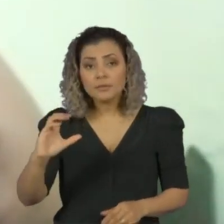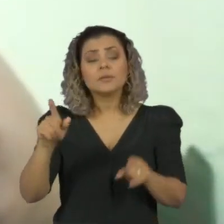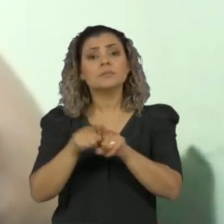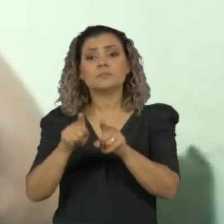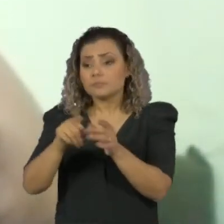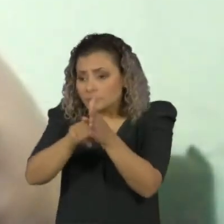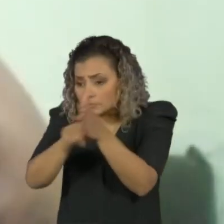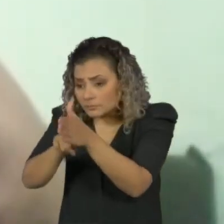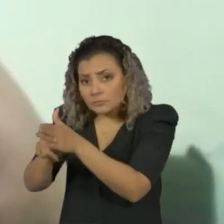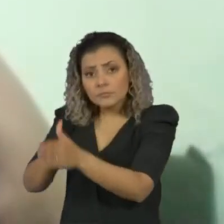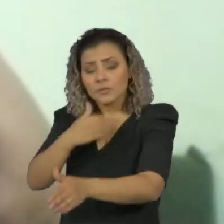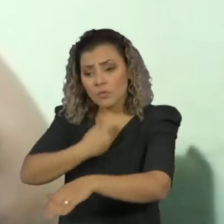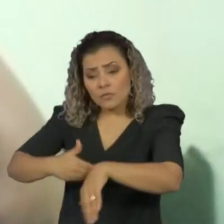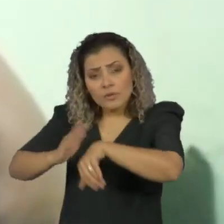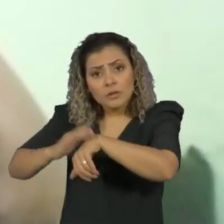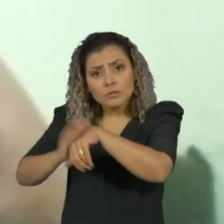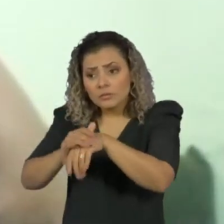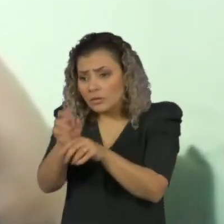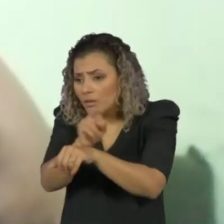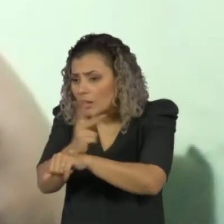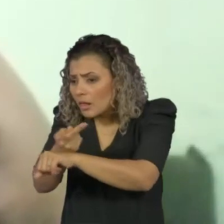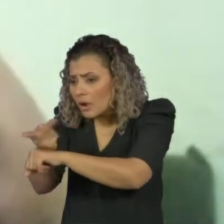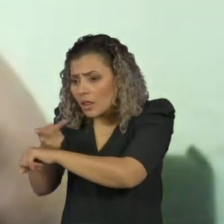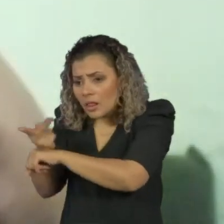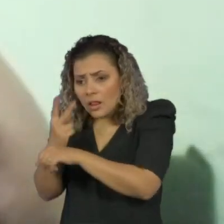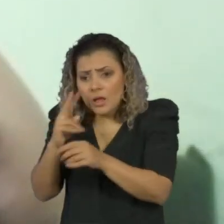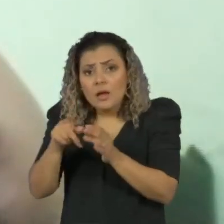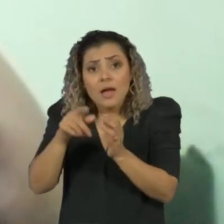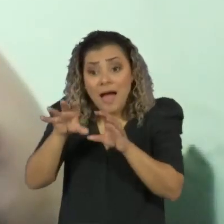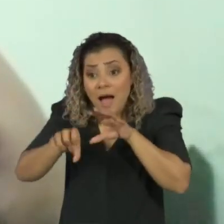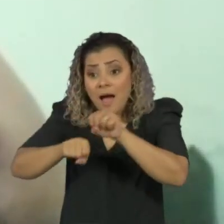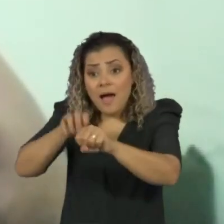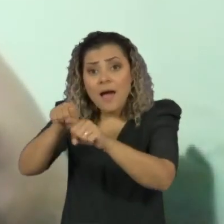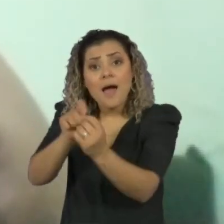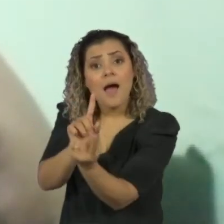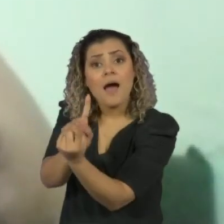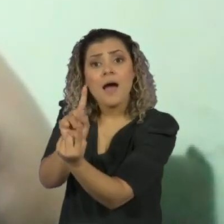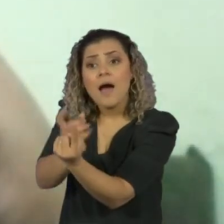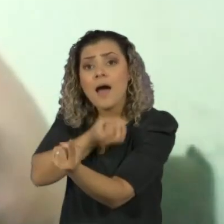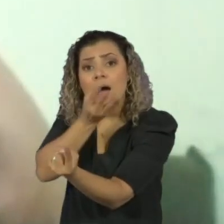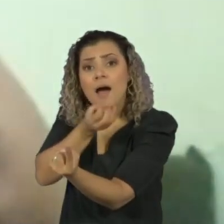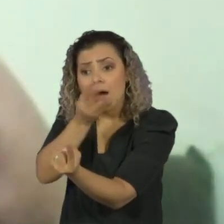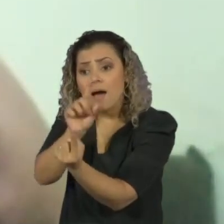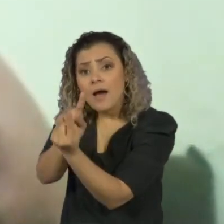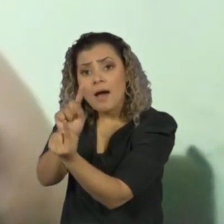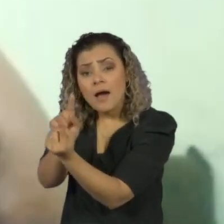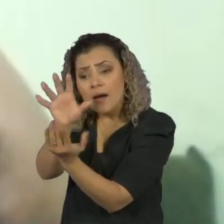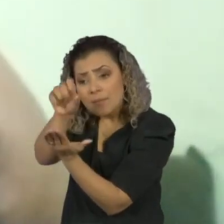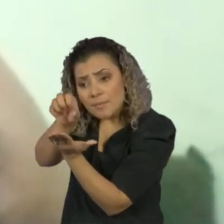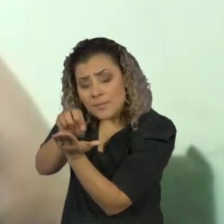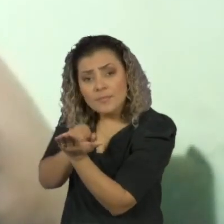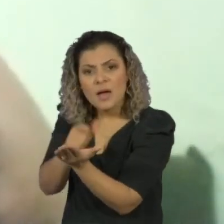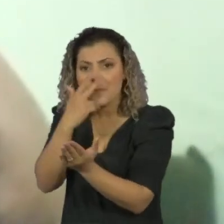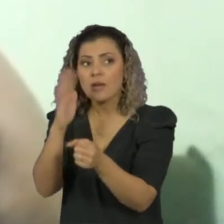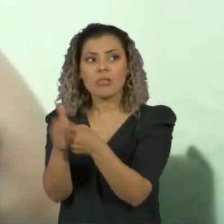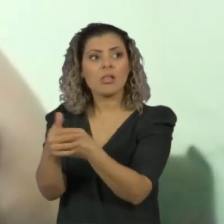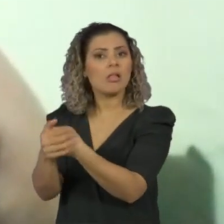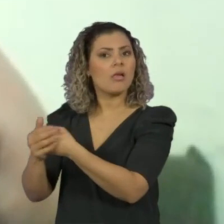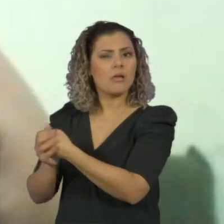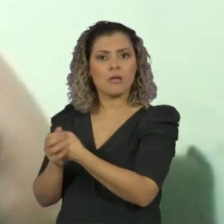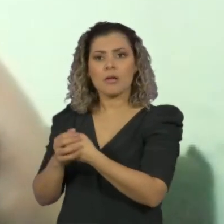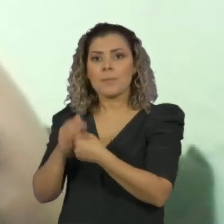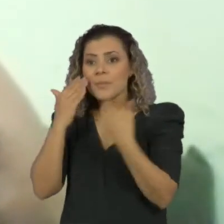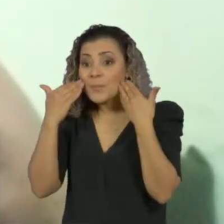serviço do Estado em situação mais precária ainda, que é a partir de dados que eles tentam apagar e silenciar